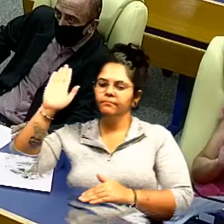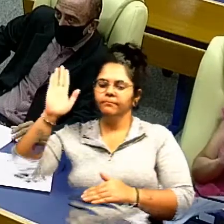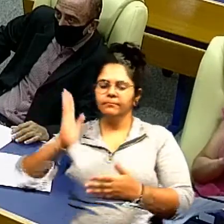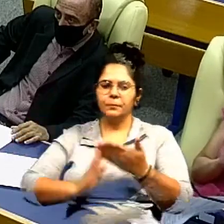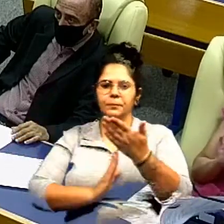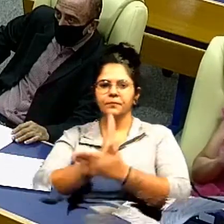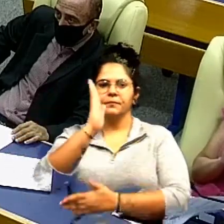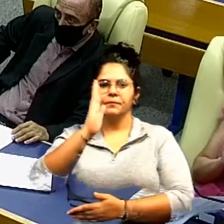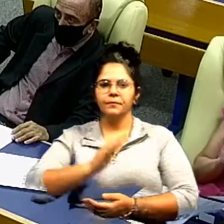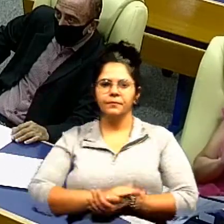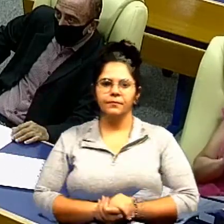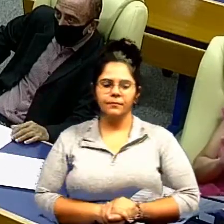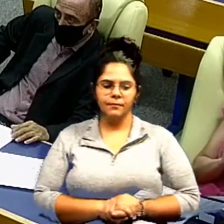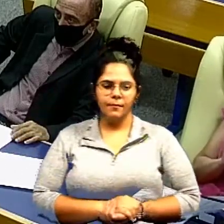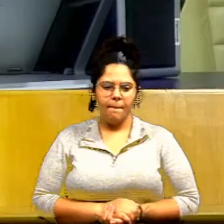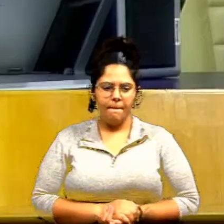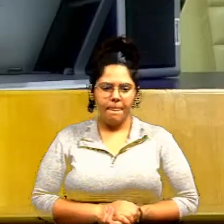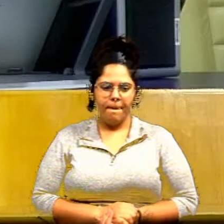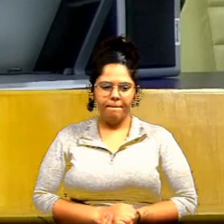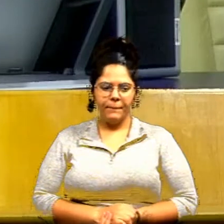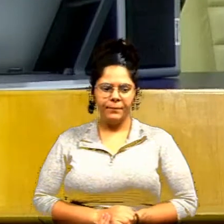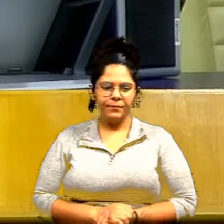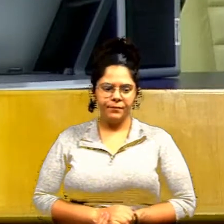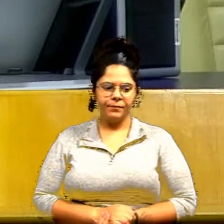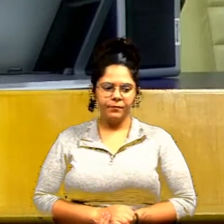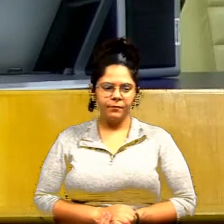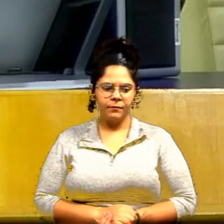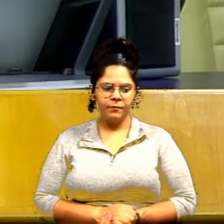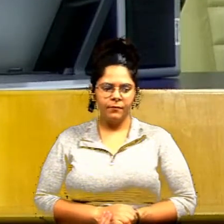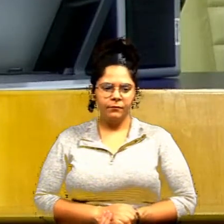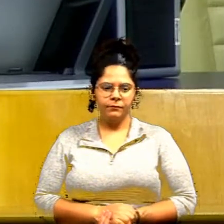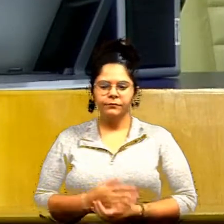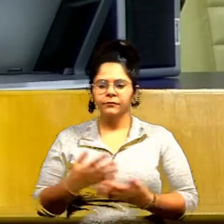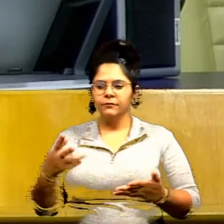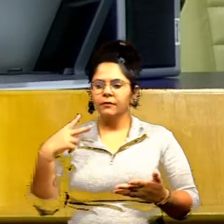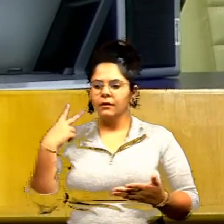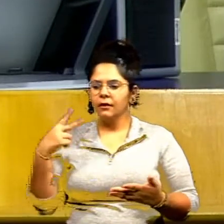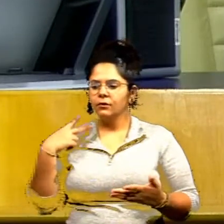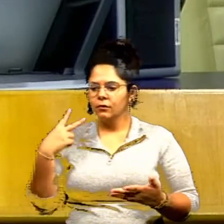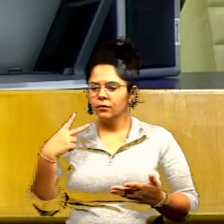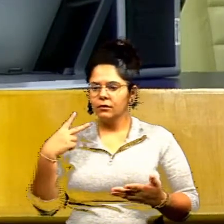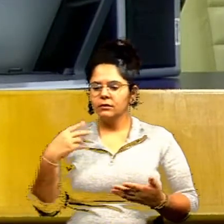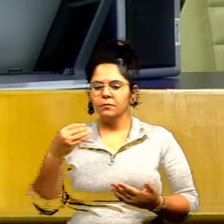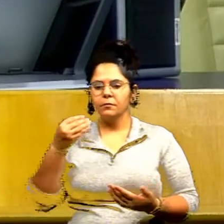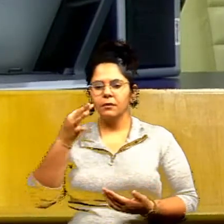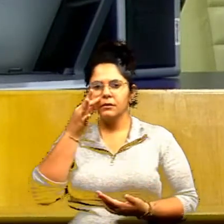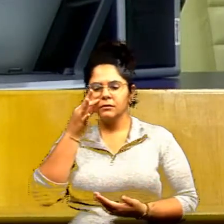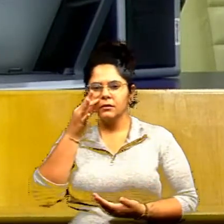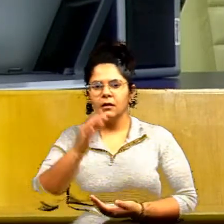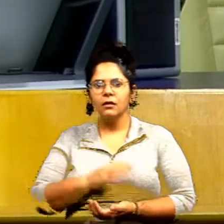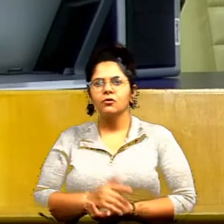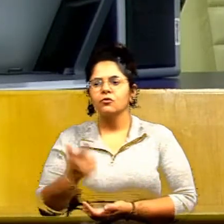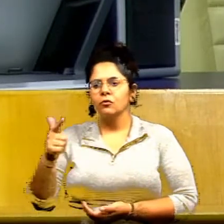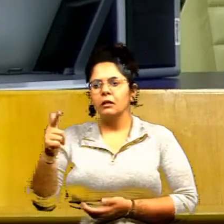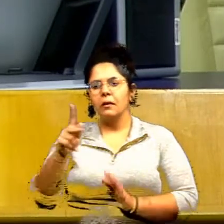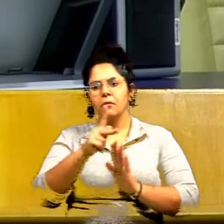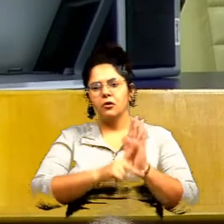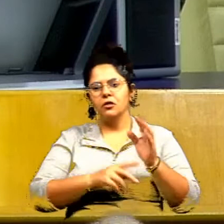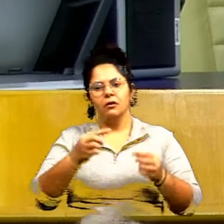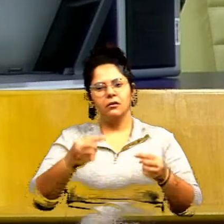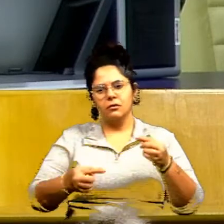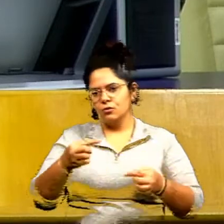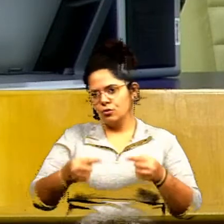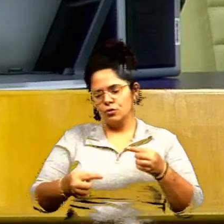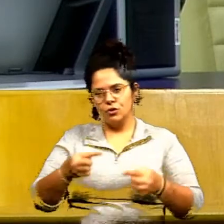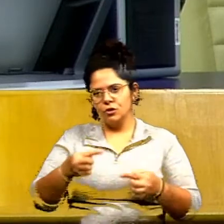permaneçam como estão, os contrários se manifestem. Aprovado o projeto. Senhores vereadores, senhoras vereadoras, não havendo mais nenhum projeto a